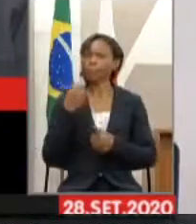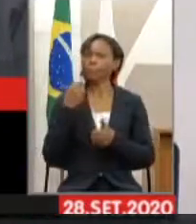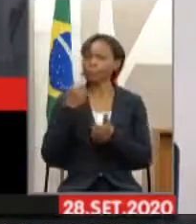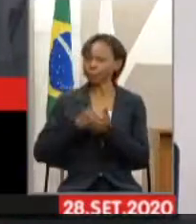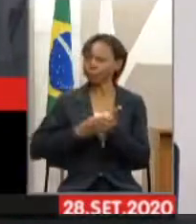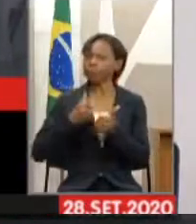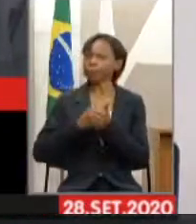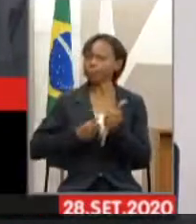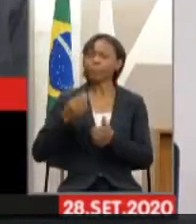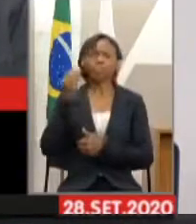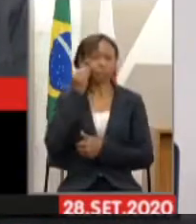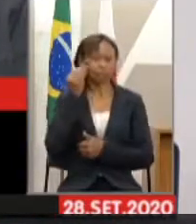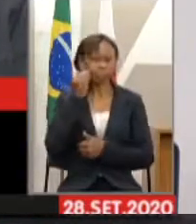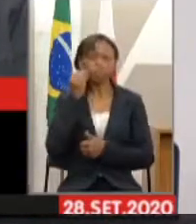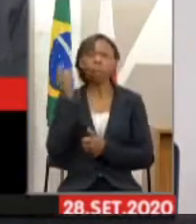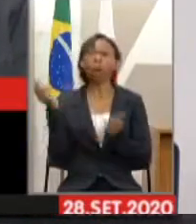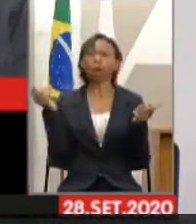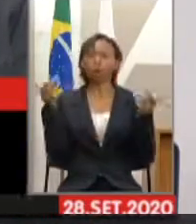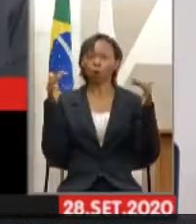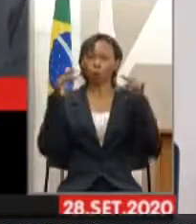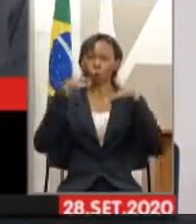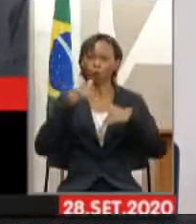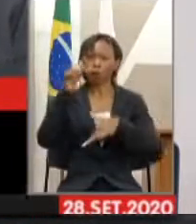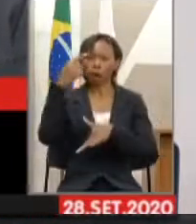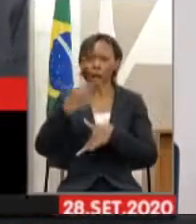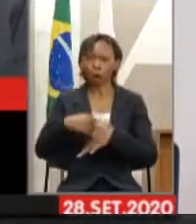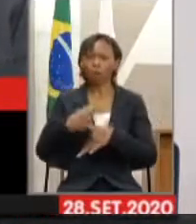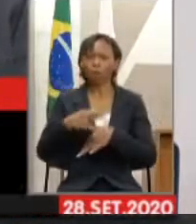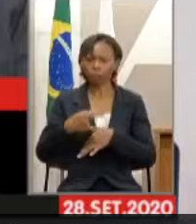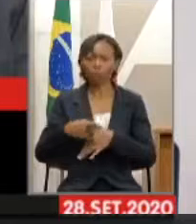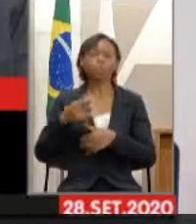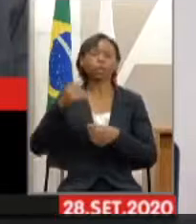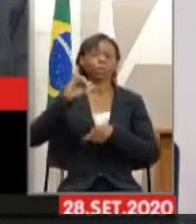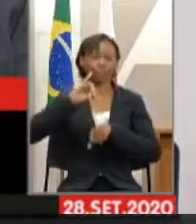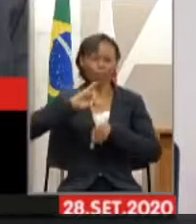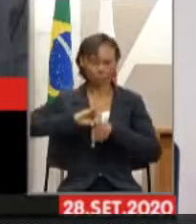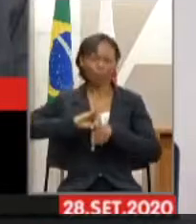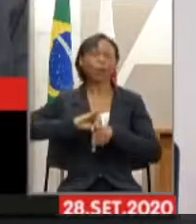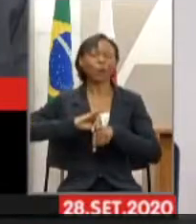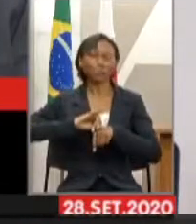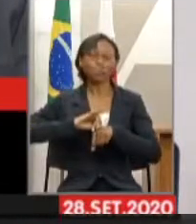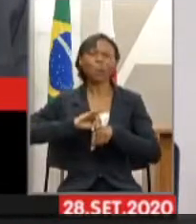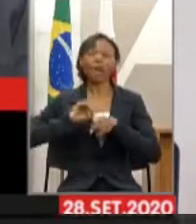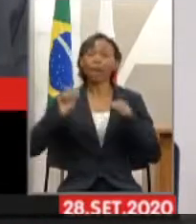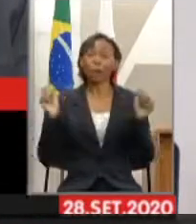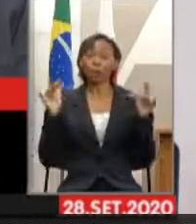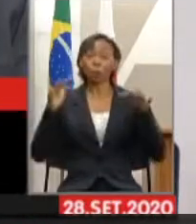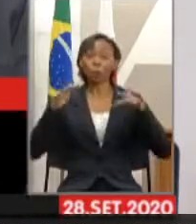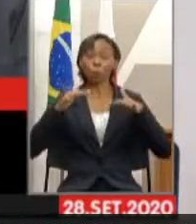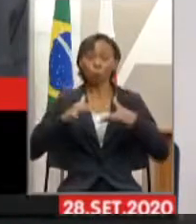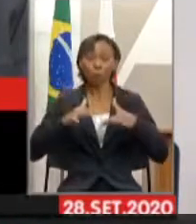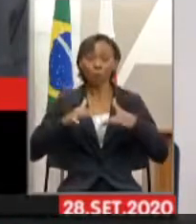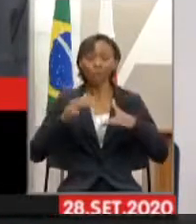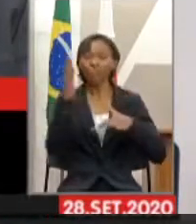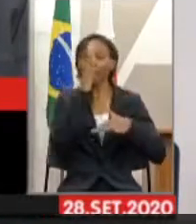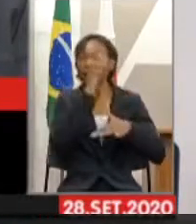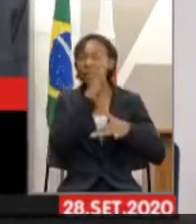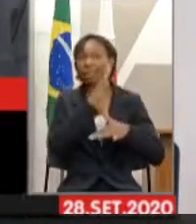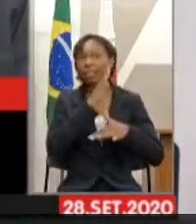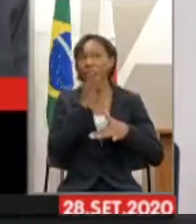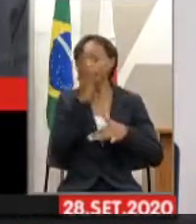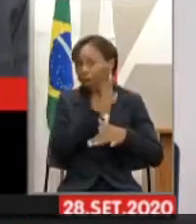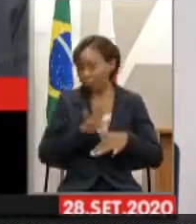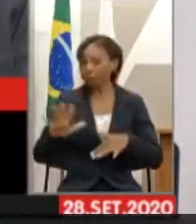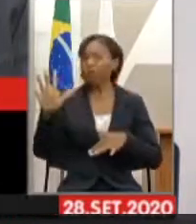Vai ser um grande evento, um evento nacional e temos certeza absoluta que será realizado aqui em Belo Horizonte com